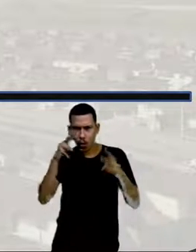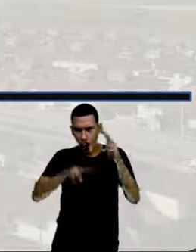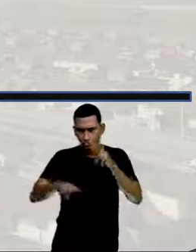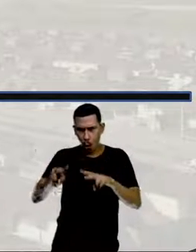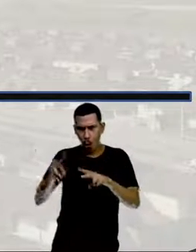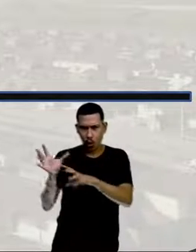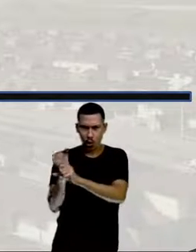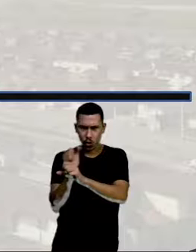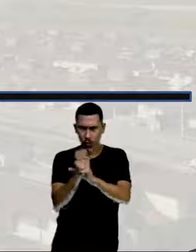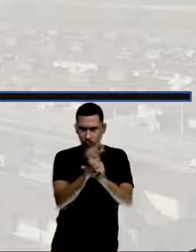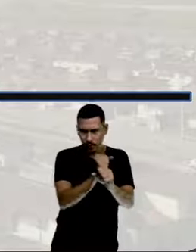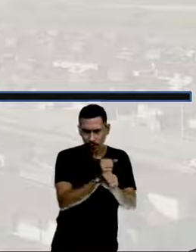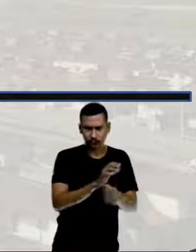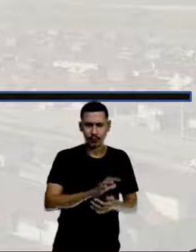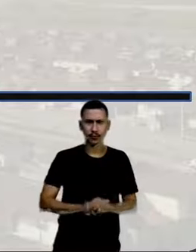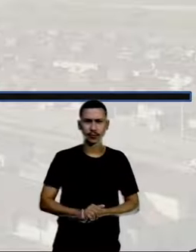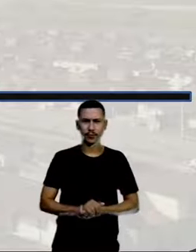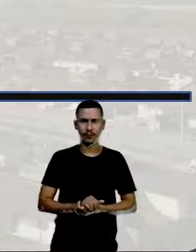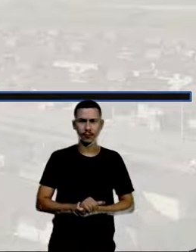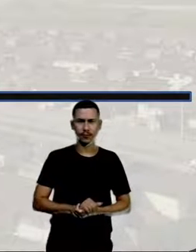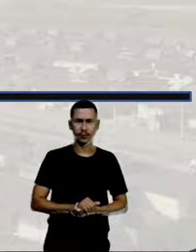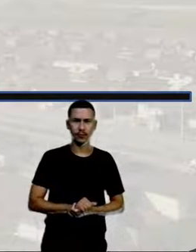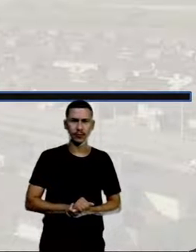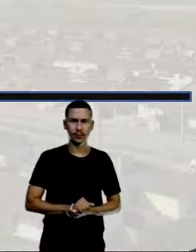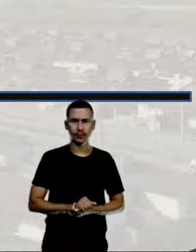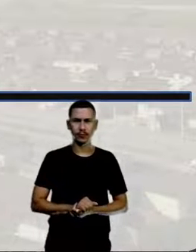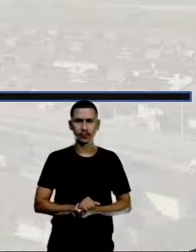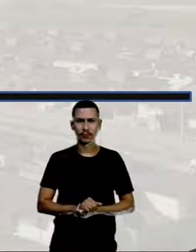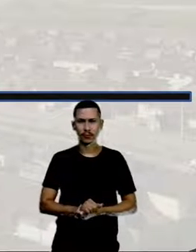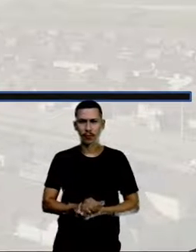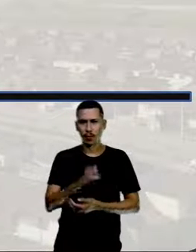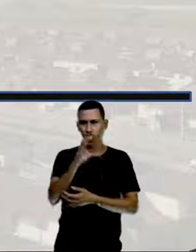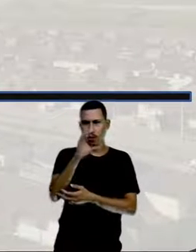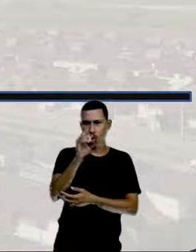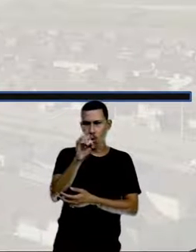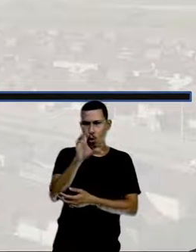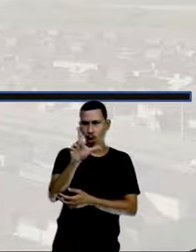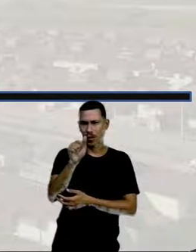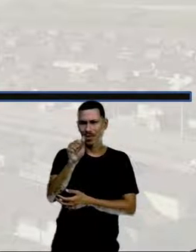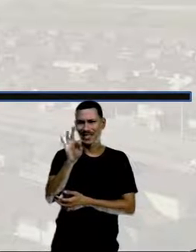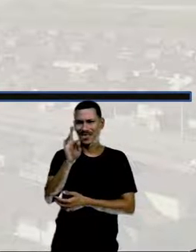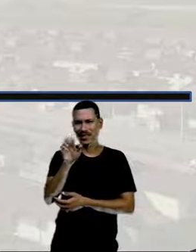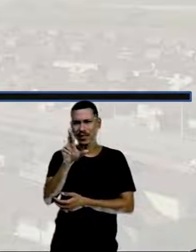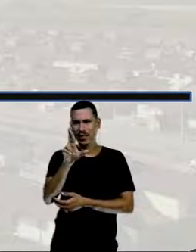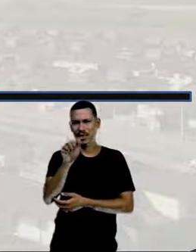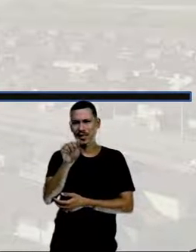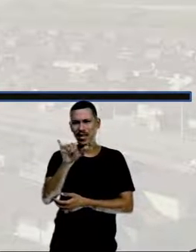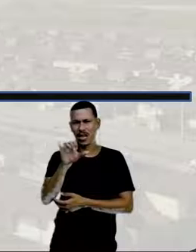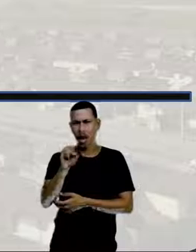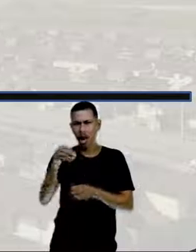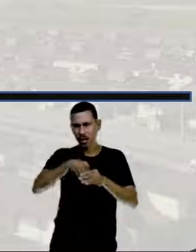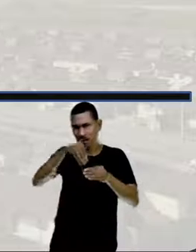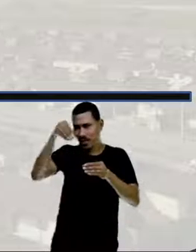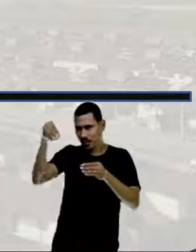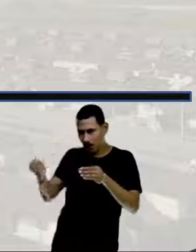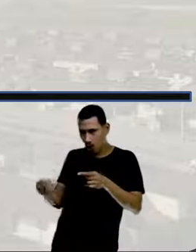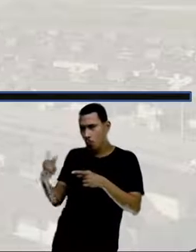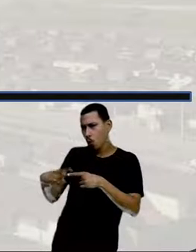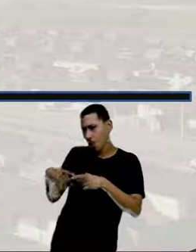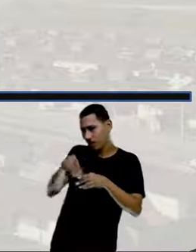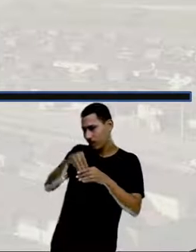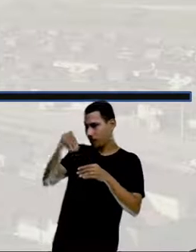complementares, eles são colaterais. A gente até chama de colaterais externos, tá bom? Porque eles estão do lado de fora.